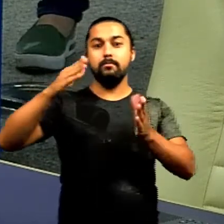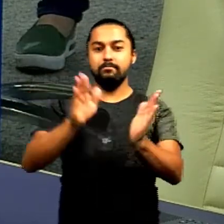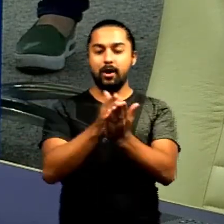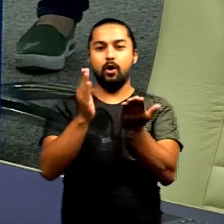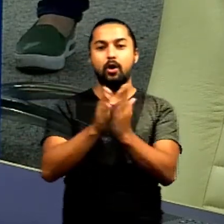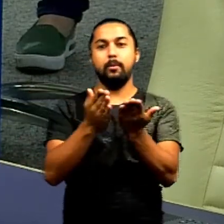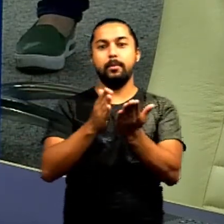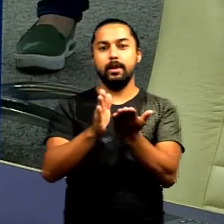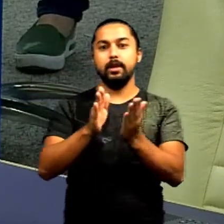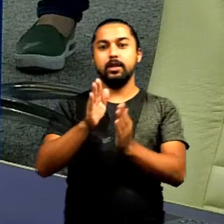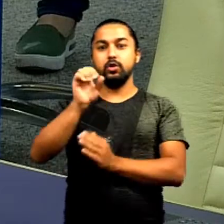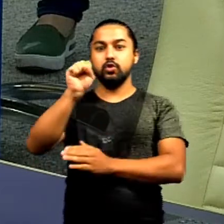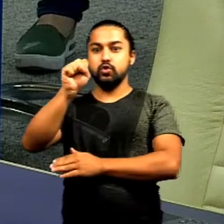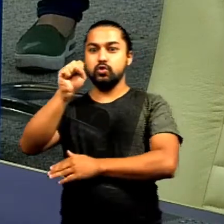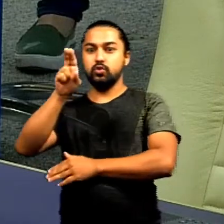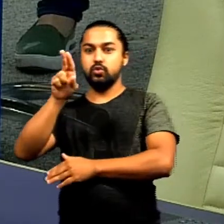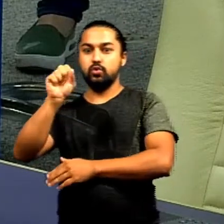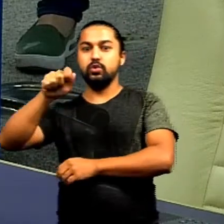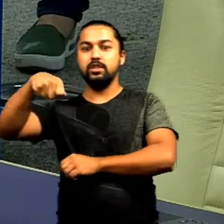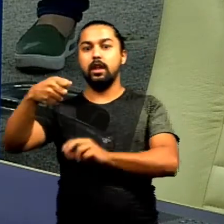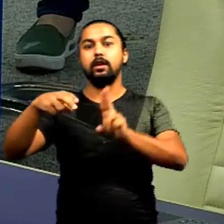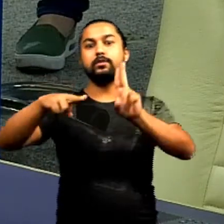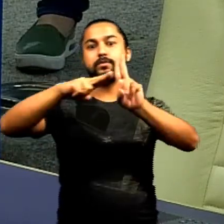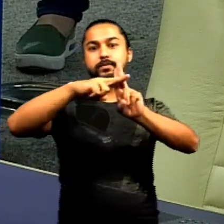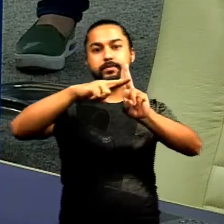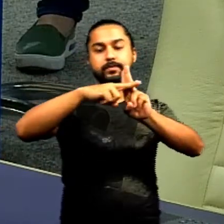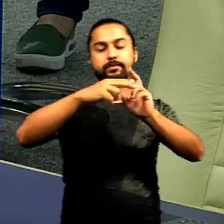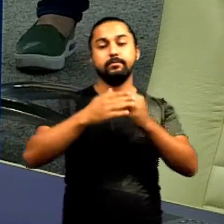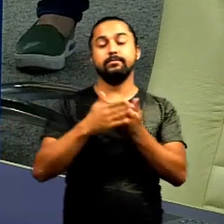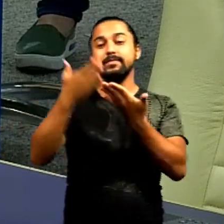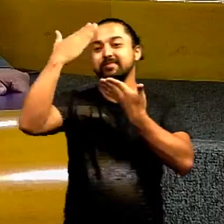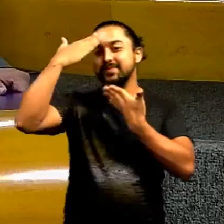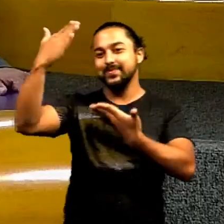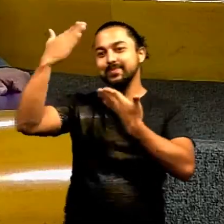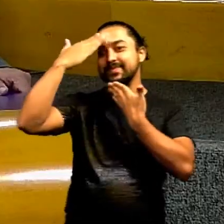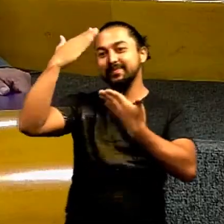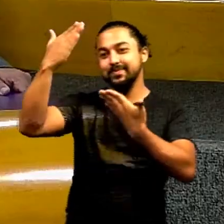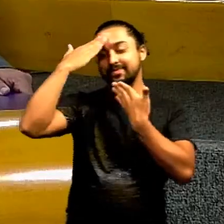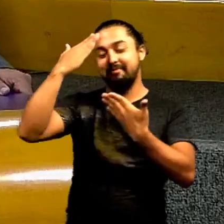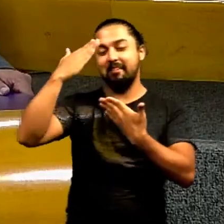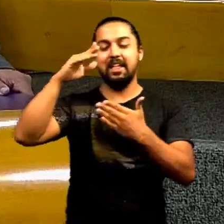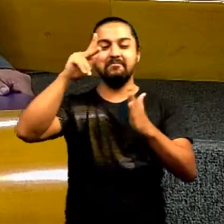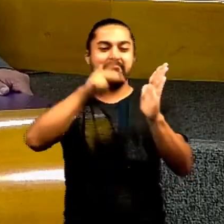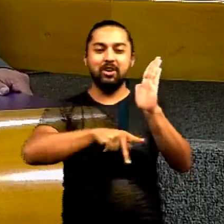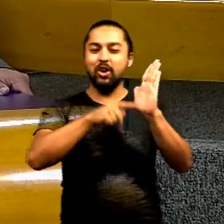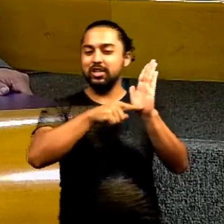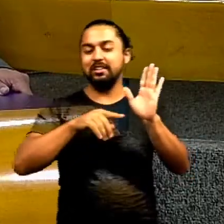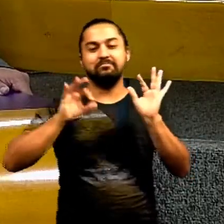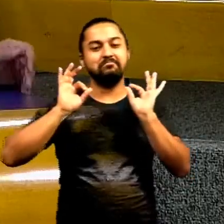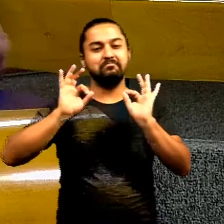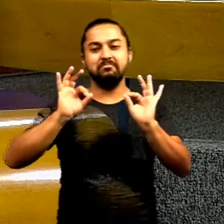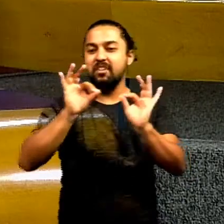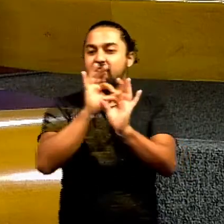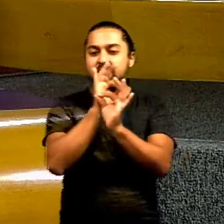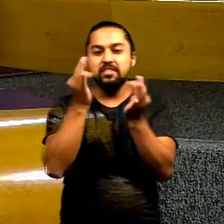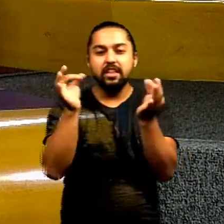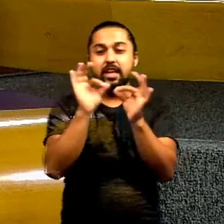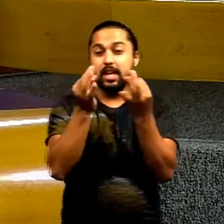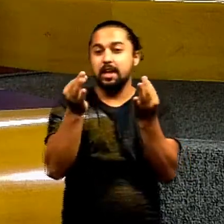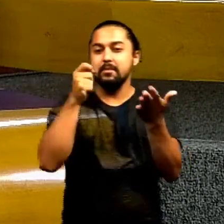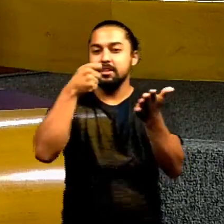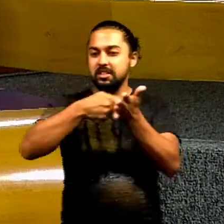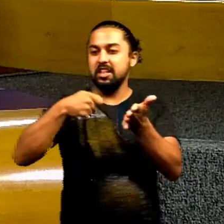revolucionário muito obrigado Zander não tem que agradecer vereador é matéria fácil da gente fazer a defesa